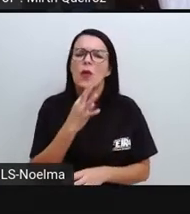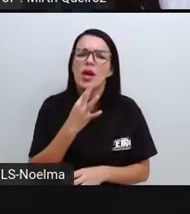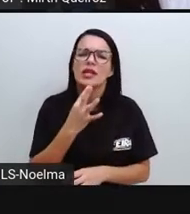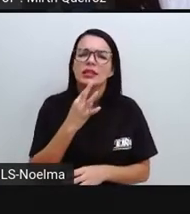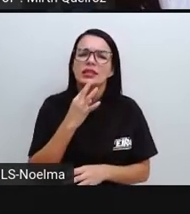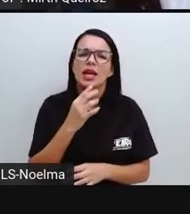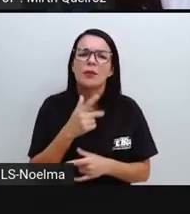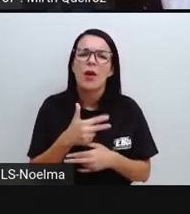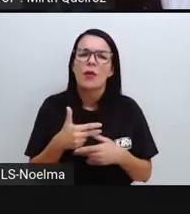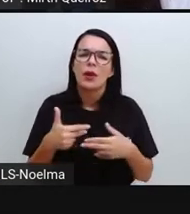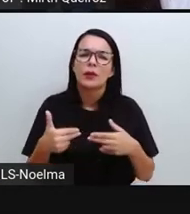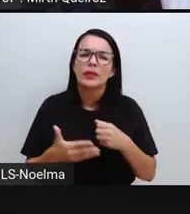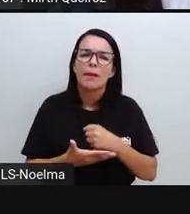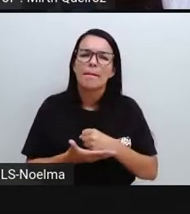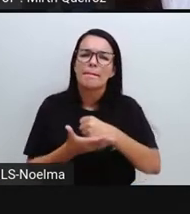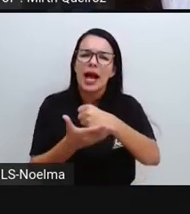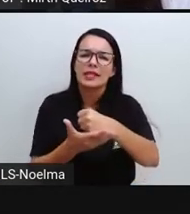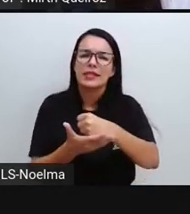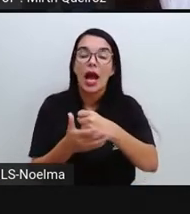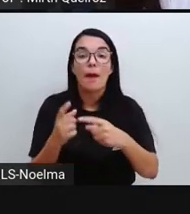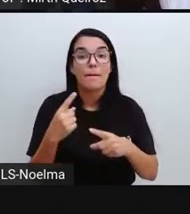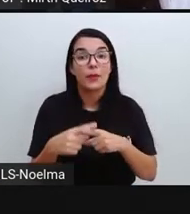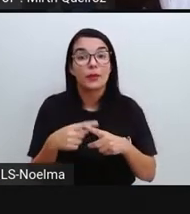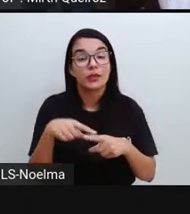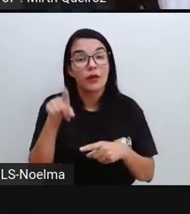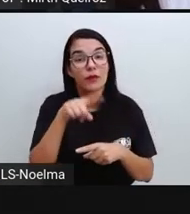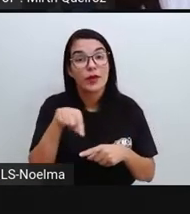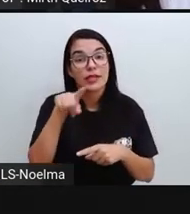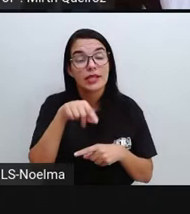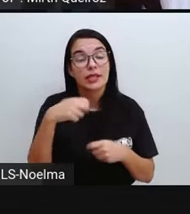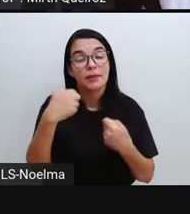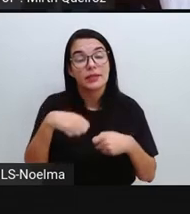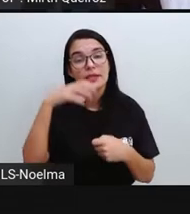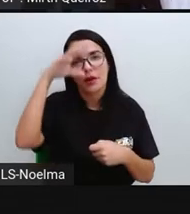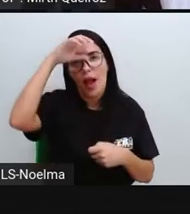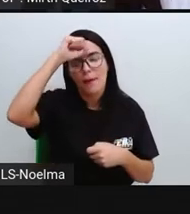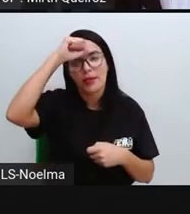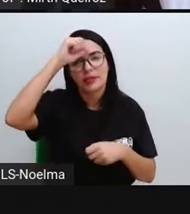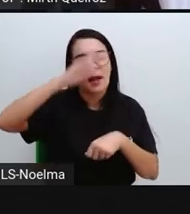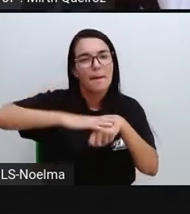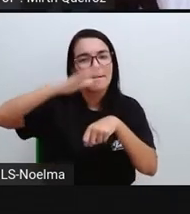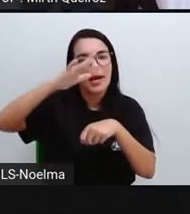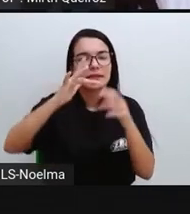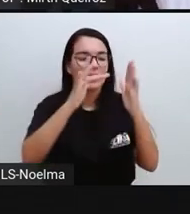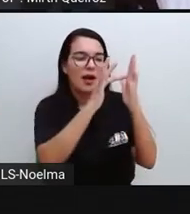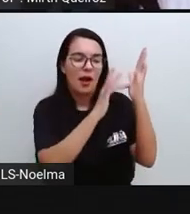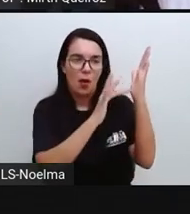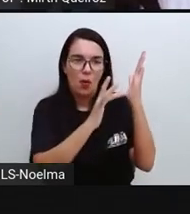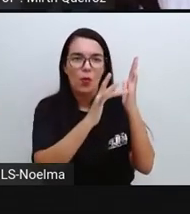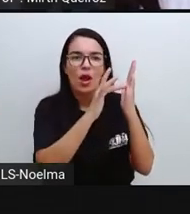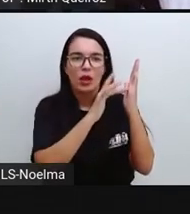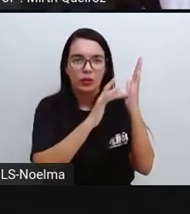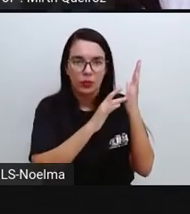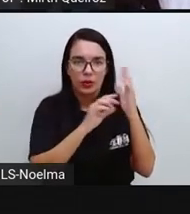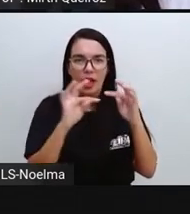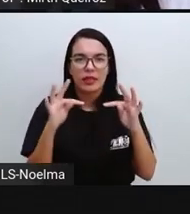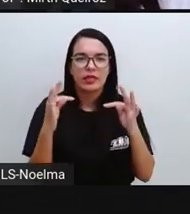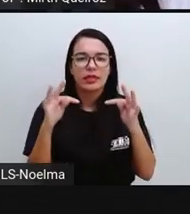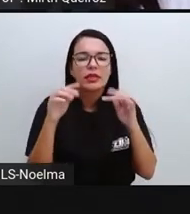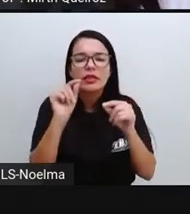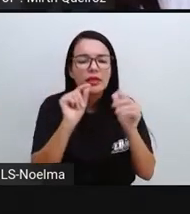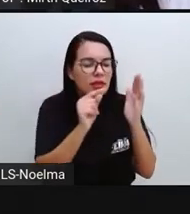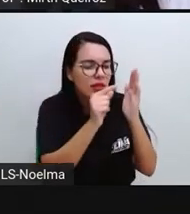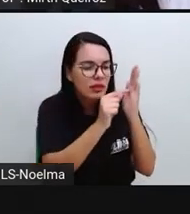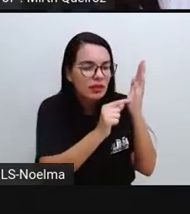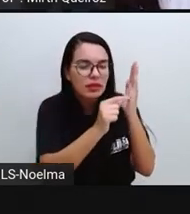básicas, né? Por isso que é importante que a gente aprenda aí mais sobre essas teclas que estão